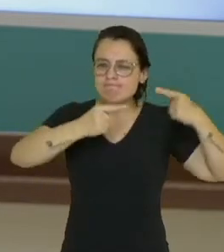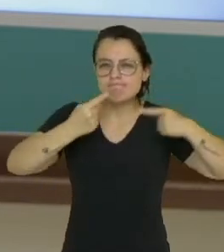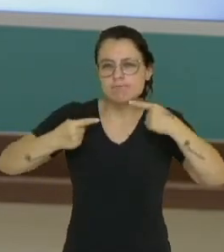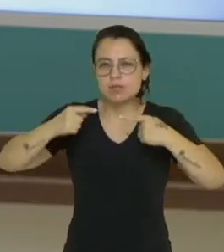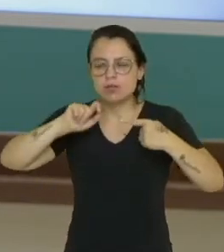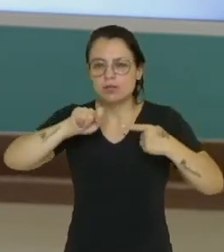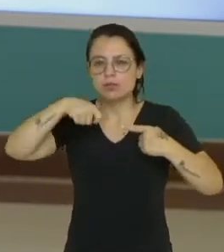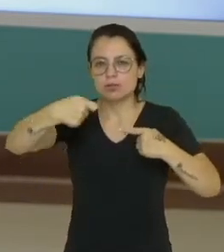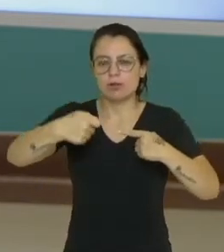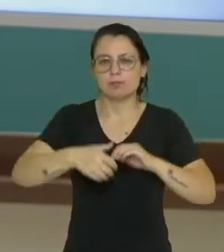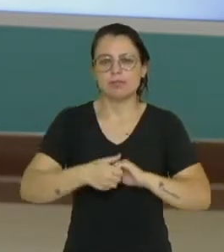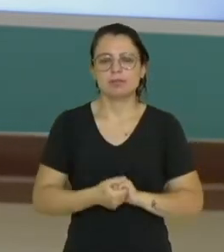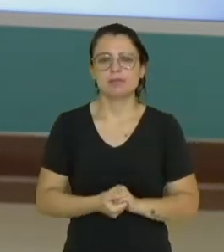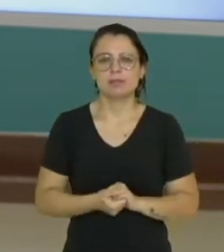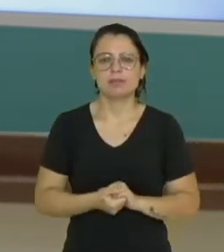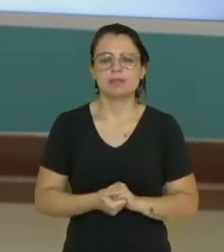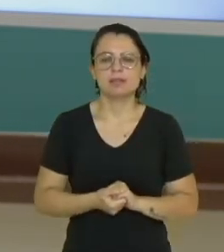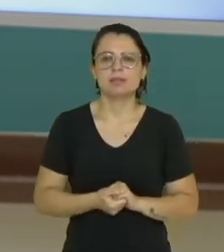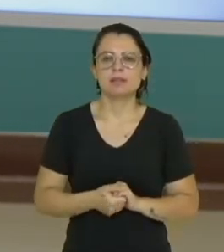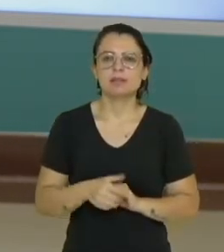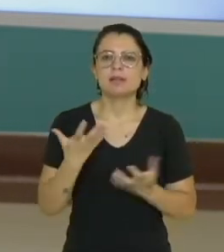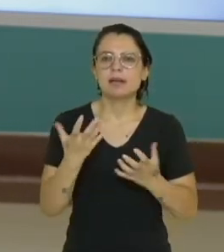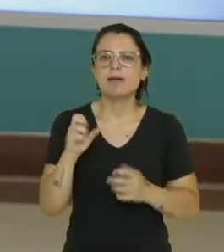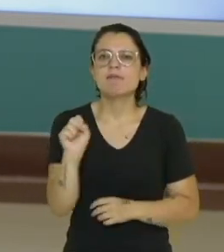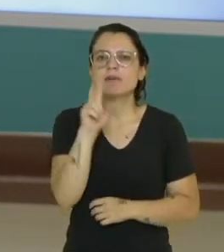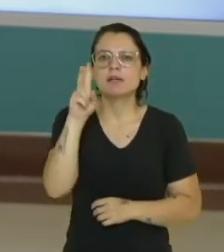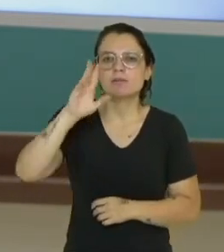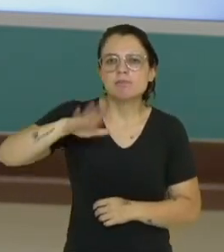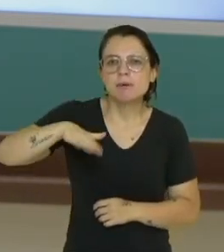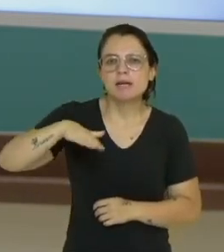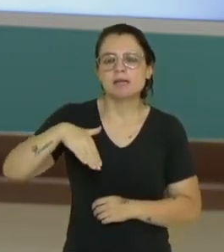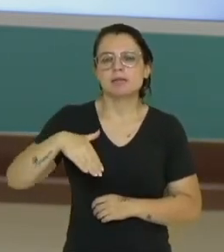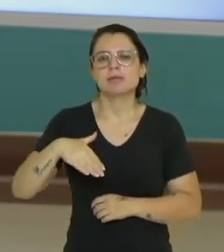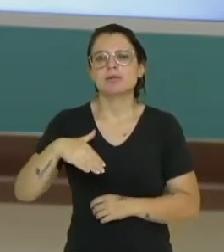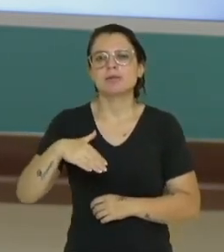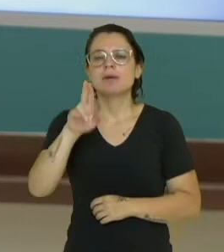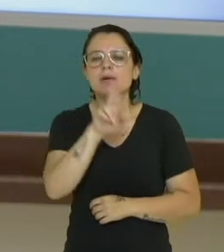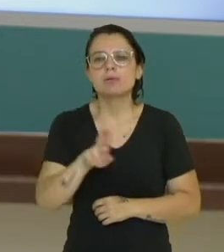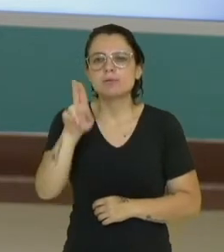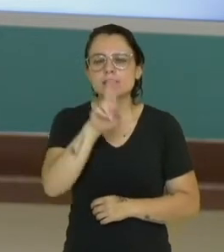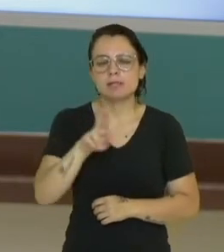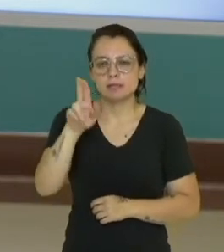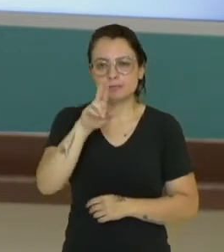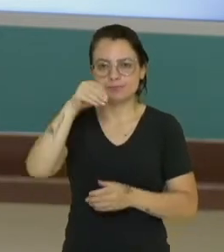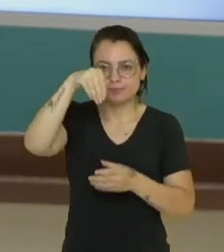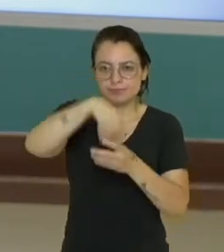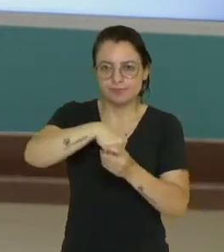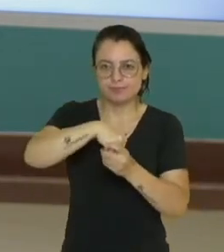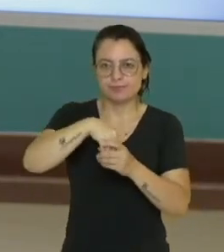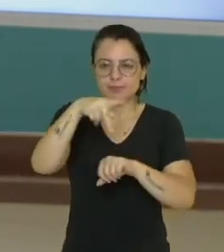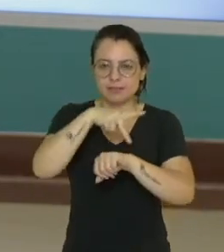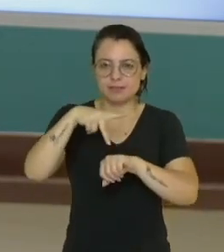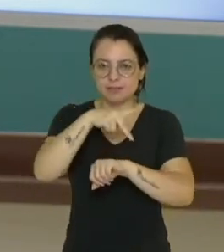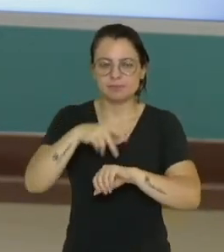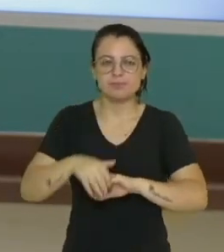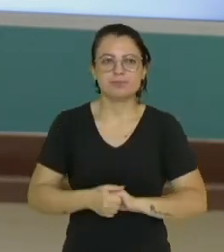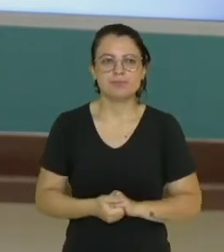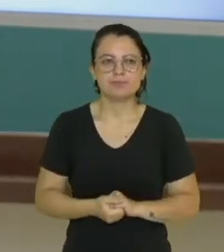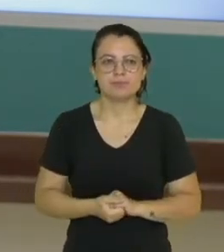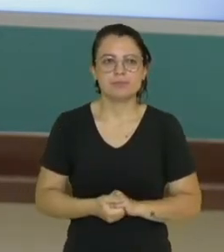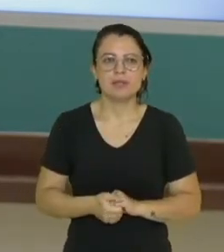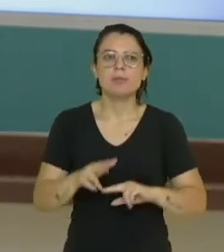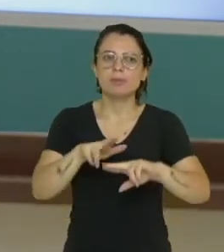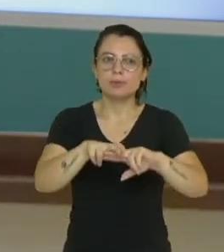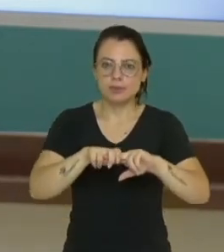mundo, né? Para que o preço seja o mais baixo possível para o seu uso interno aí nos países, tá bom? Então, por isso que